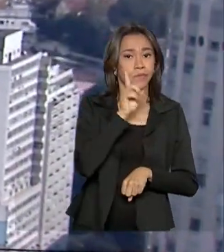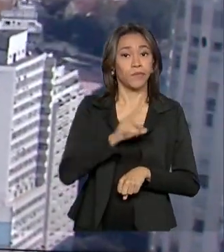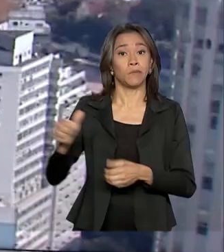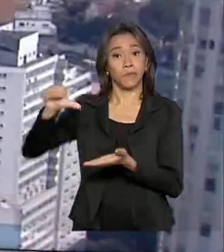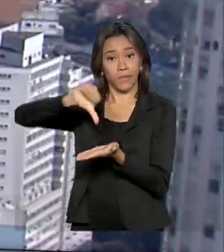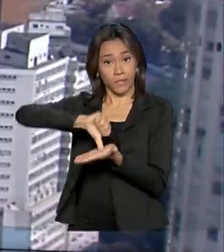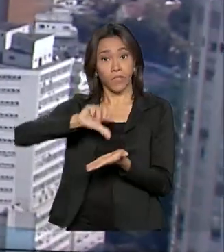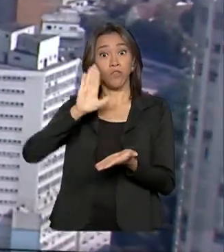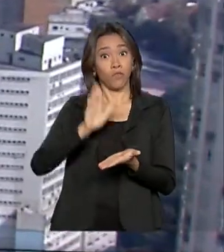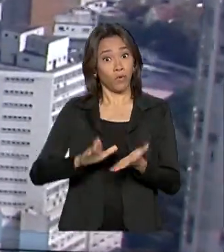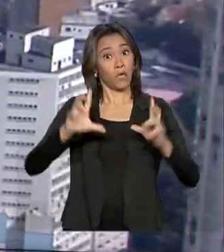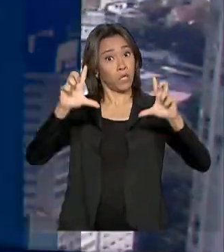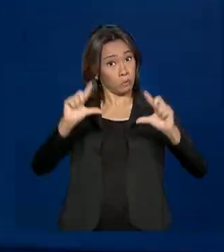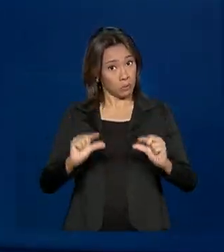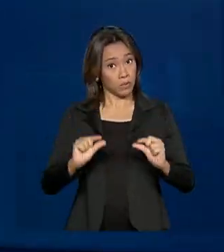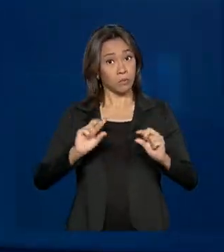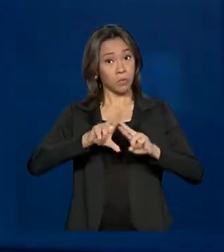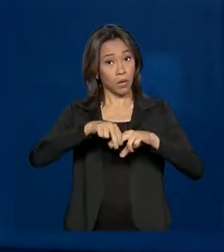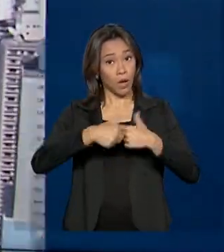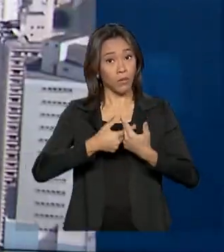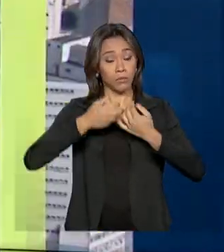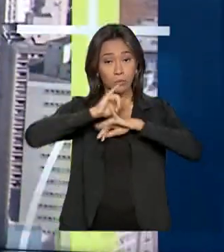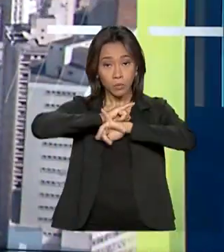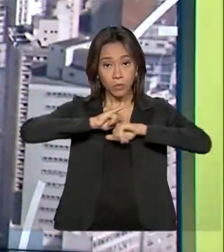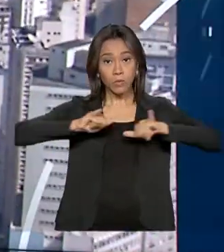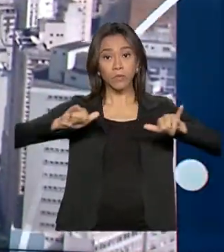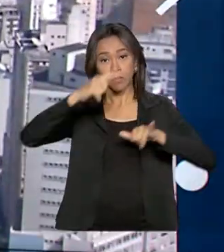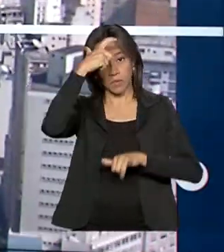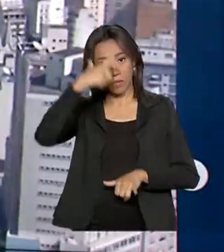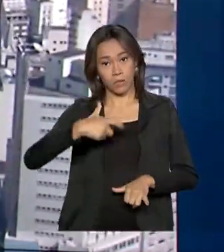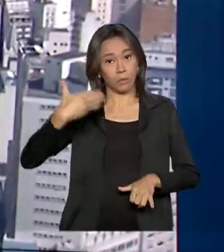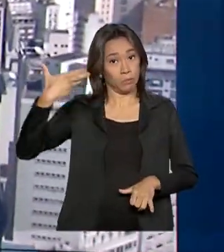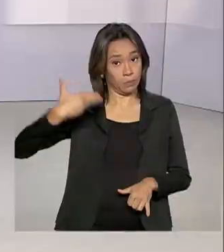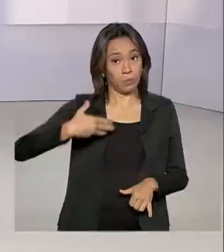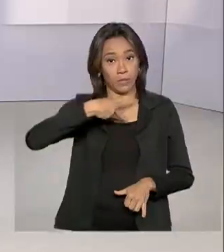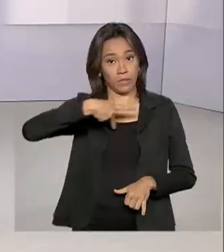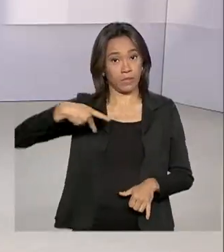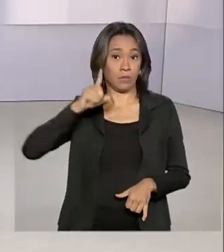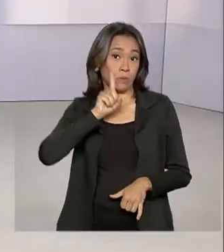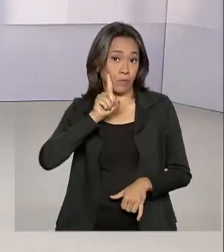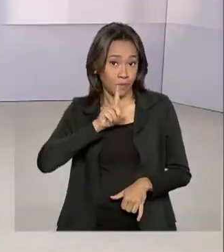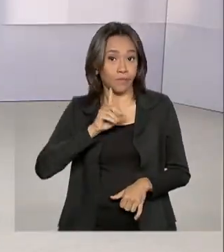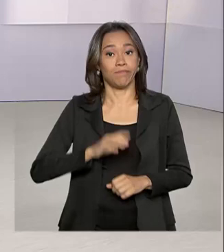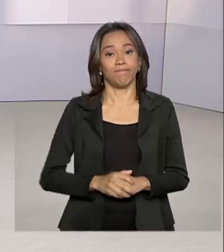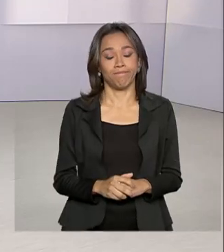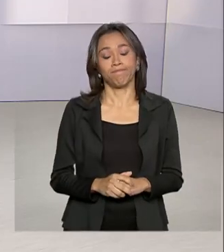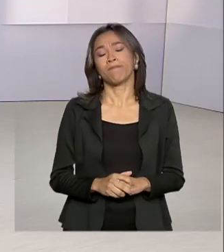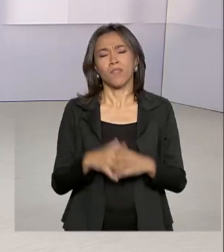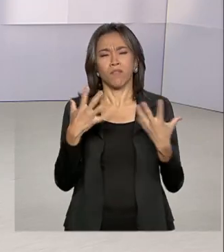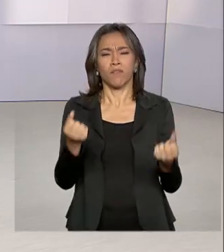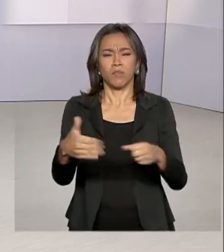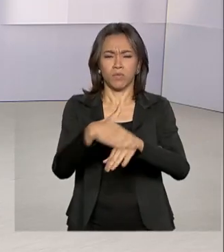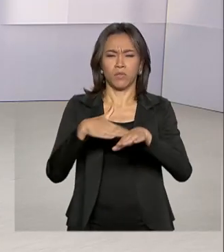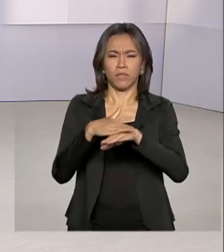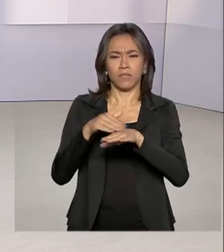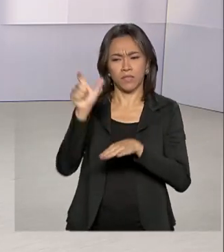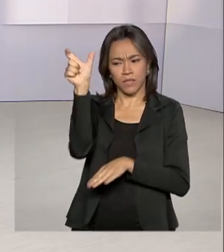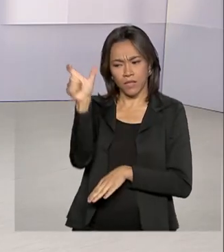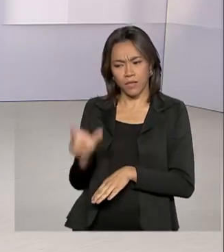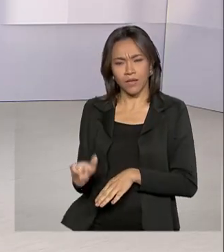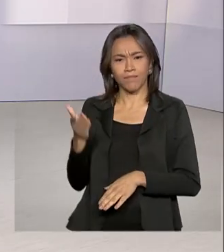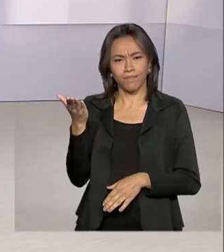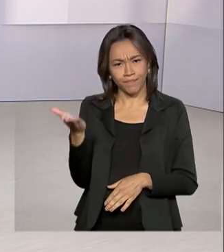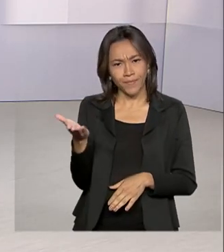após o pronunciamento do presidente dos Estados Unidos, Donald Trump. Nós vamos, então, conversar com a repórter Luana Karen